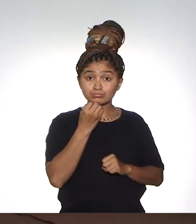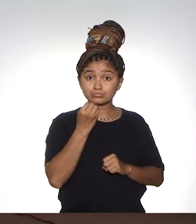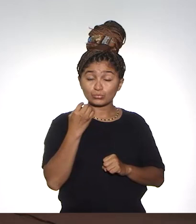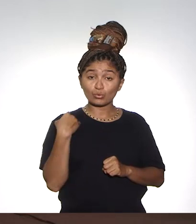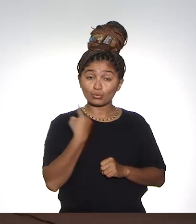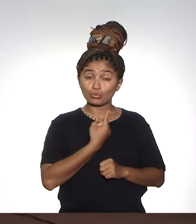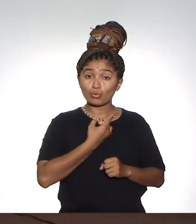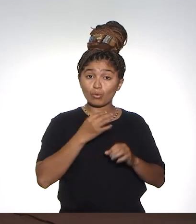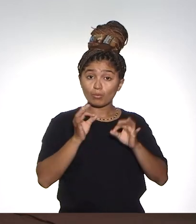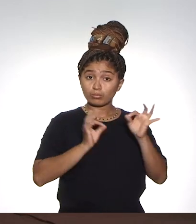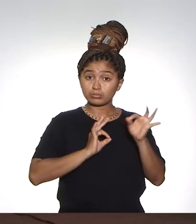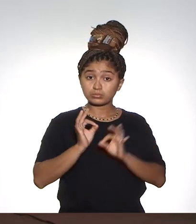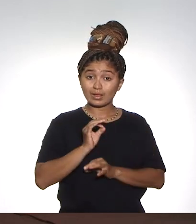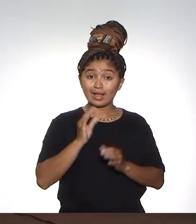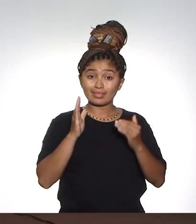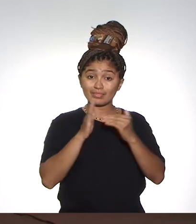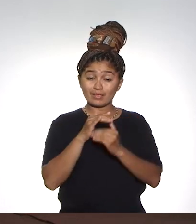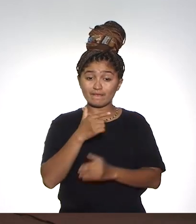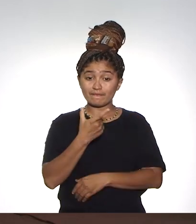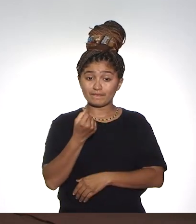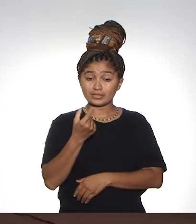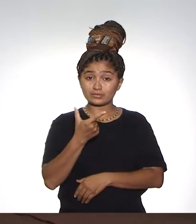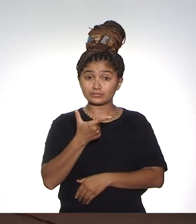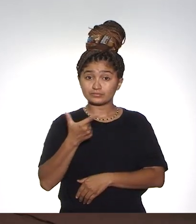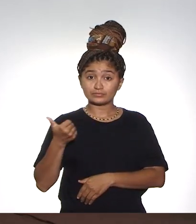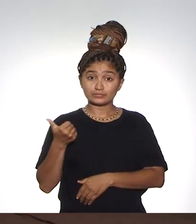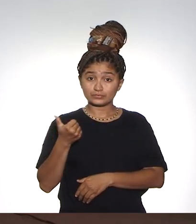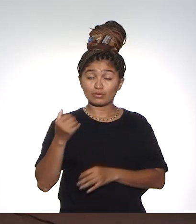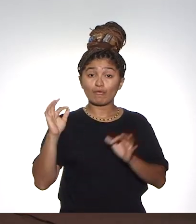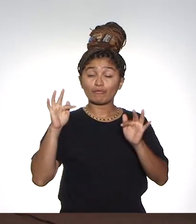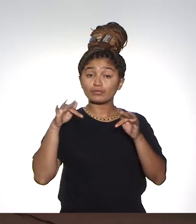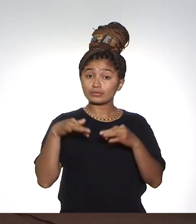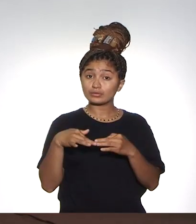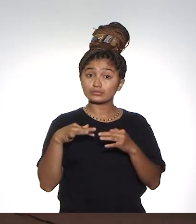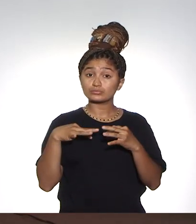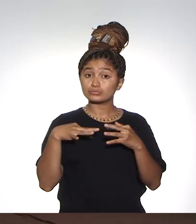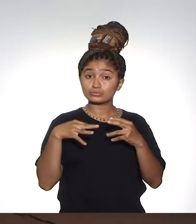se tudo correr bem, através do nosso planejamento, até 2021 estaremos